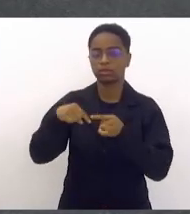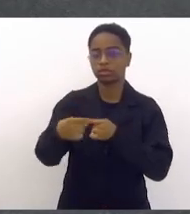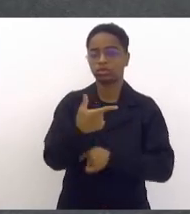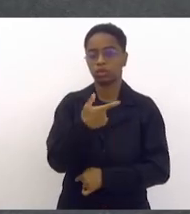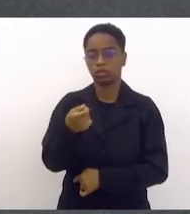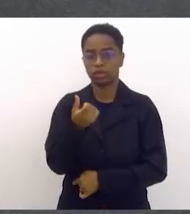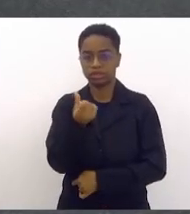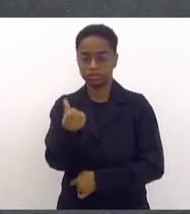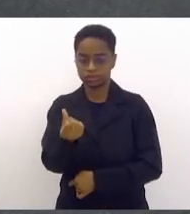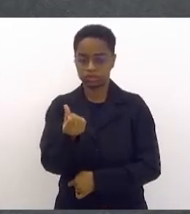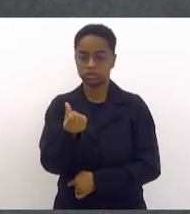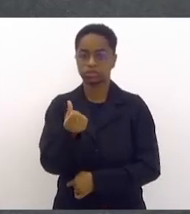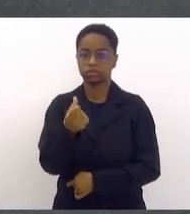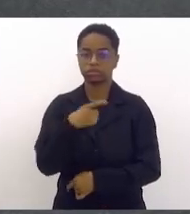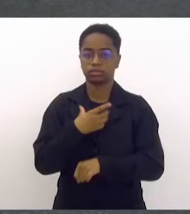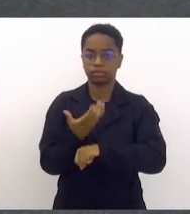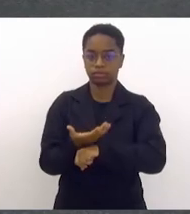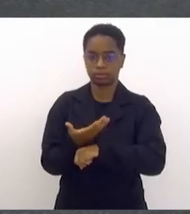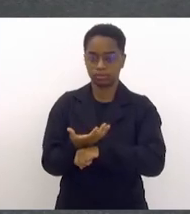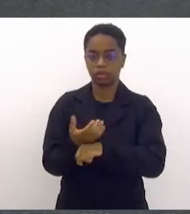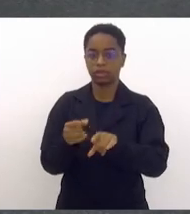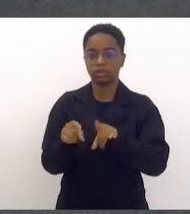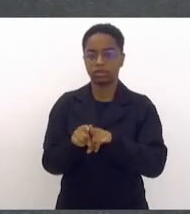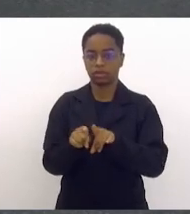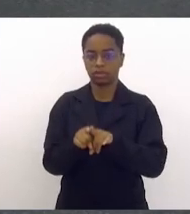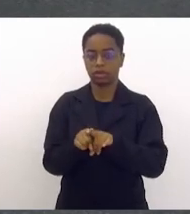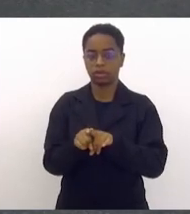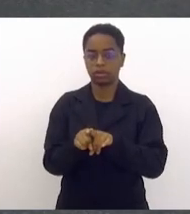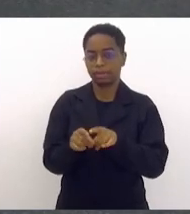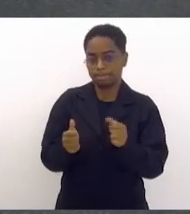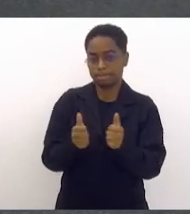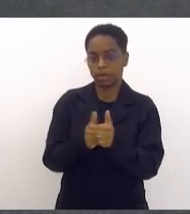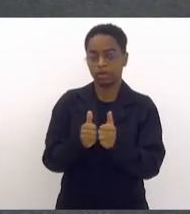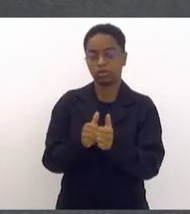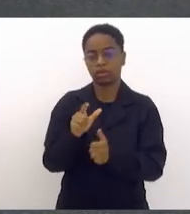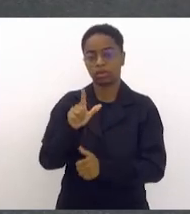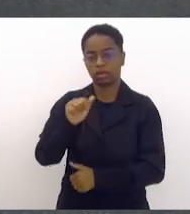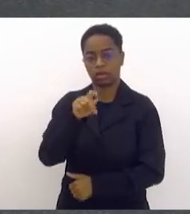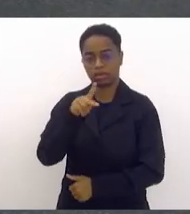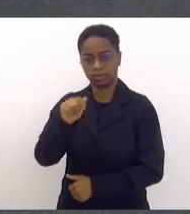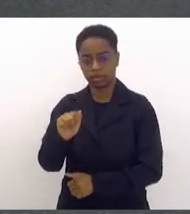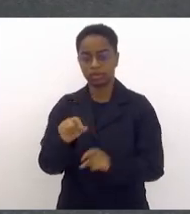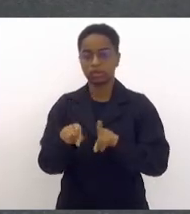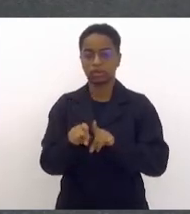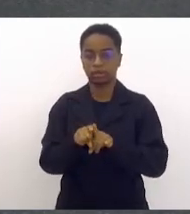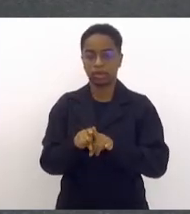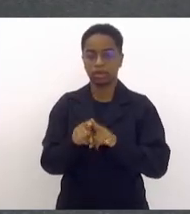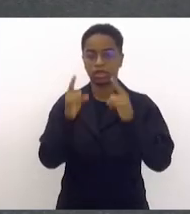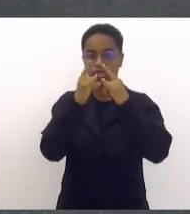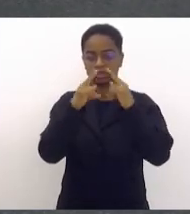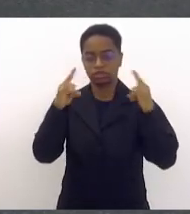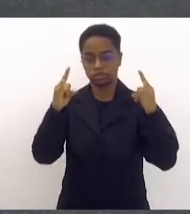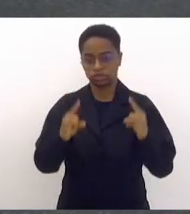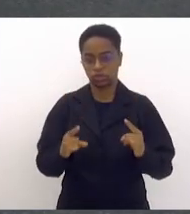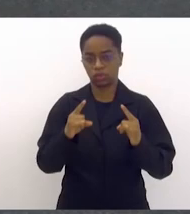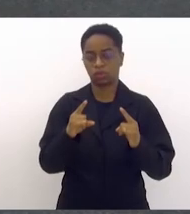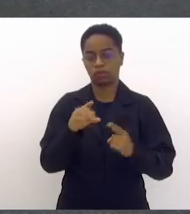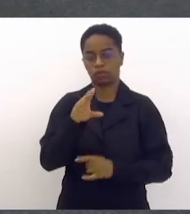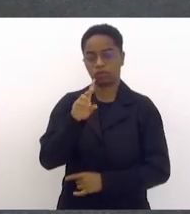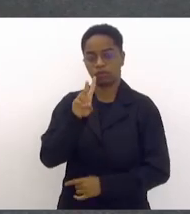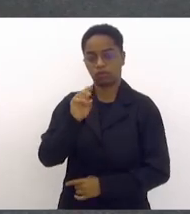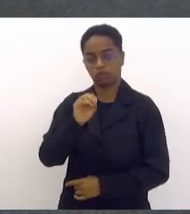Praça Montsier, ali mesmo, embaixo dos arcos da Lapa e o Circo Voador, se tornou a residência